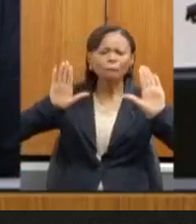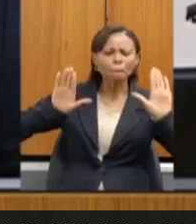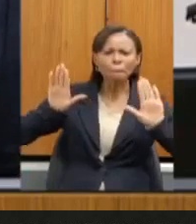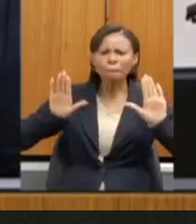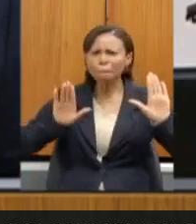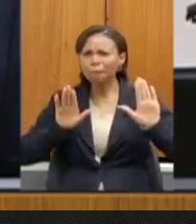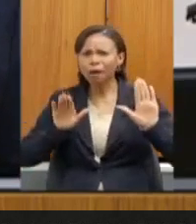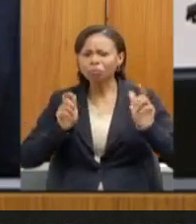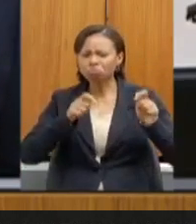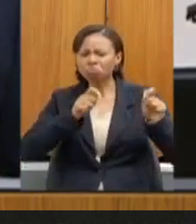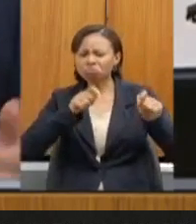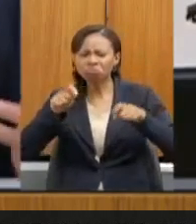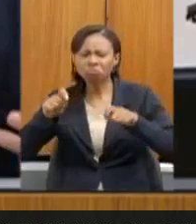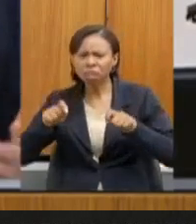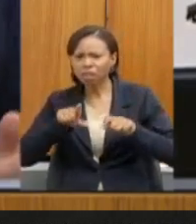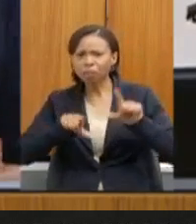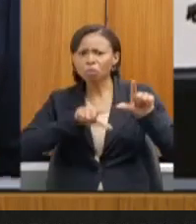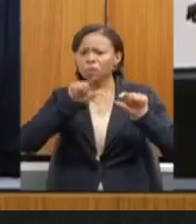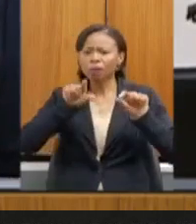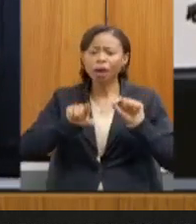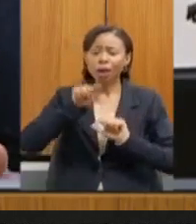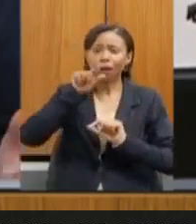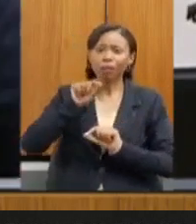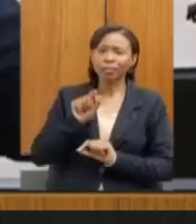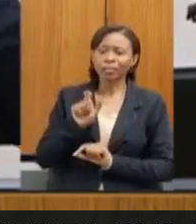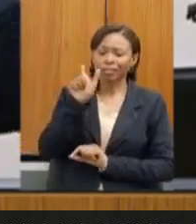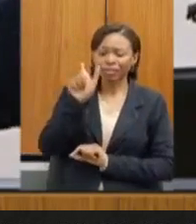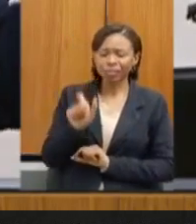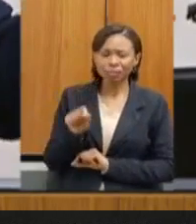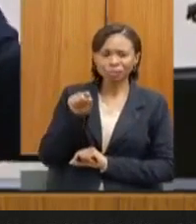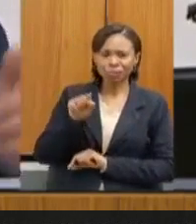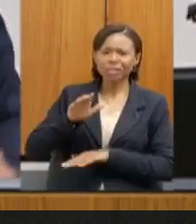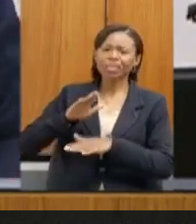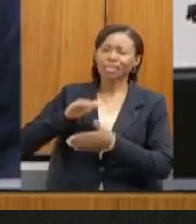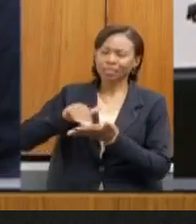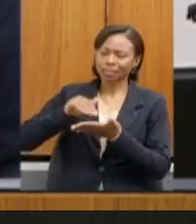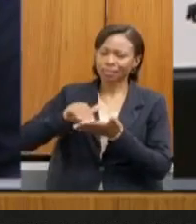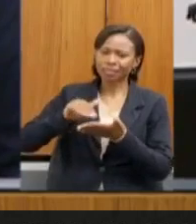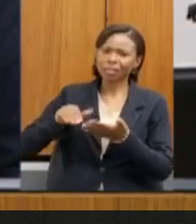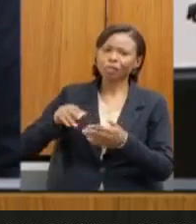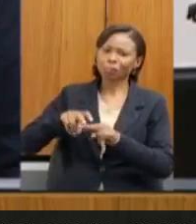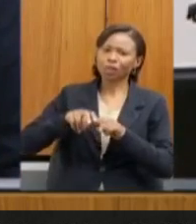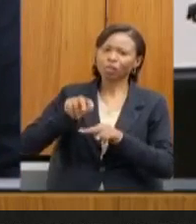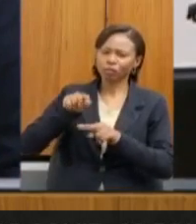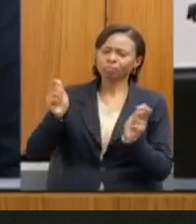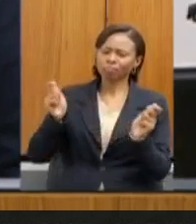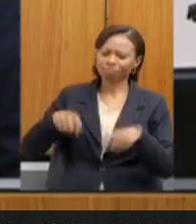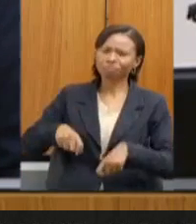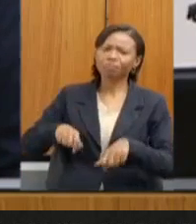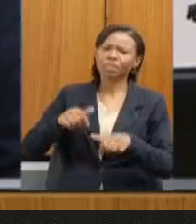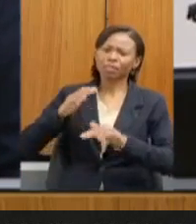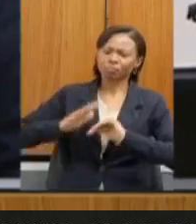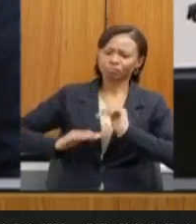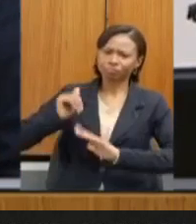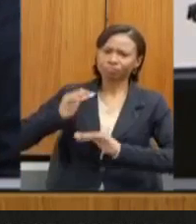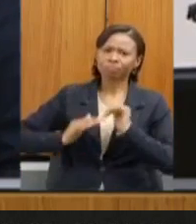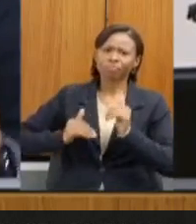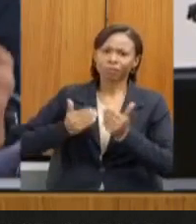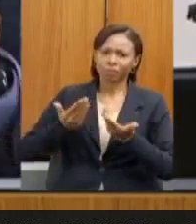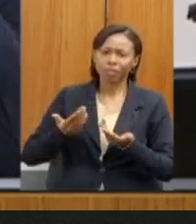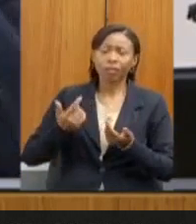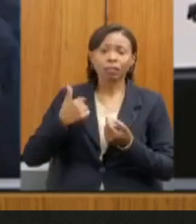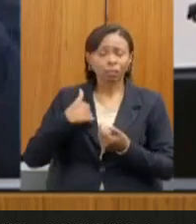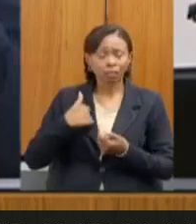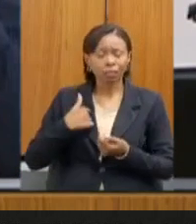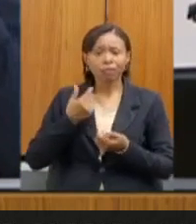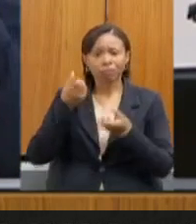competentes e habilitados a assumir essa parte de ter escolhido pela sua também competência técnica. Então, deixo